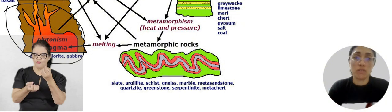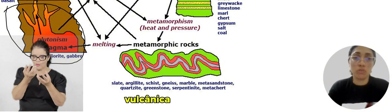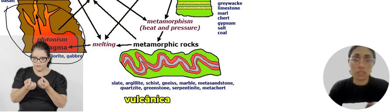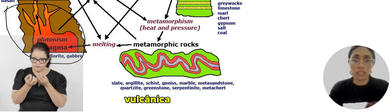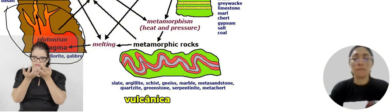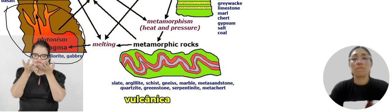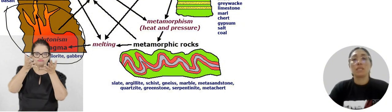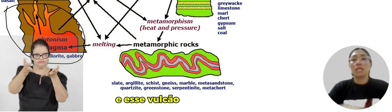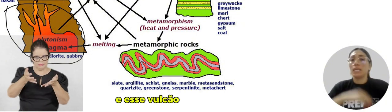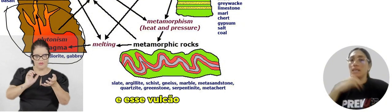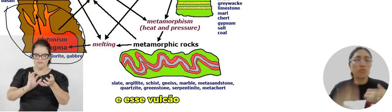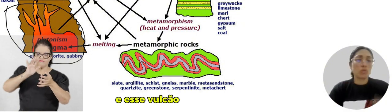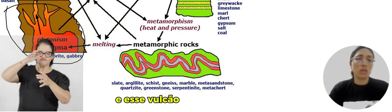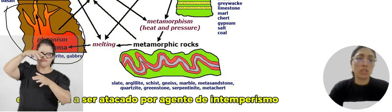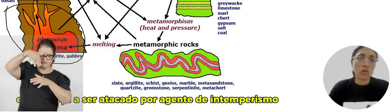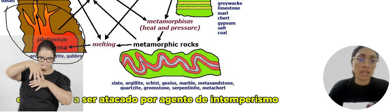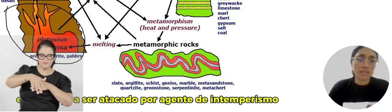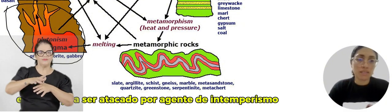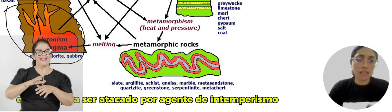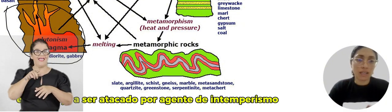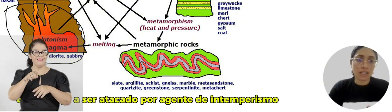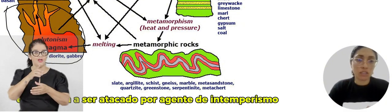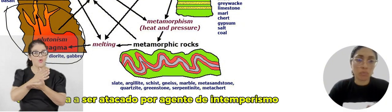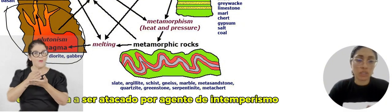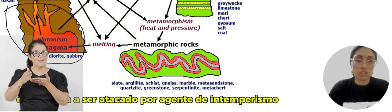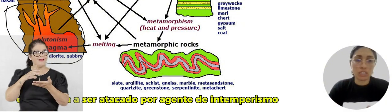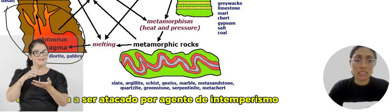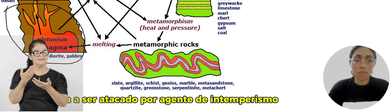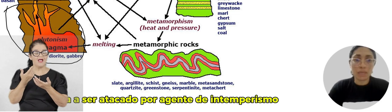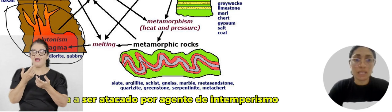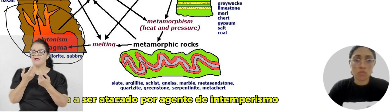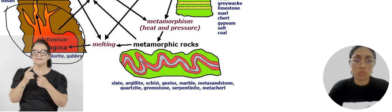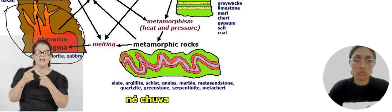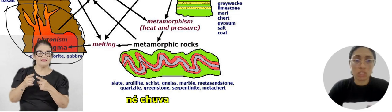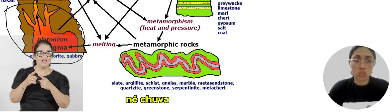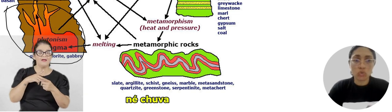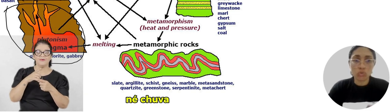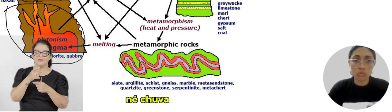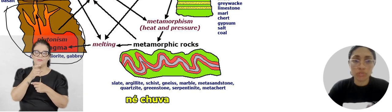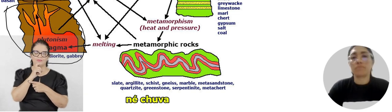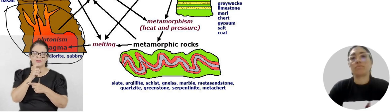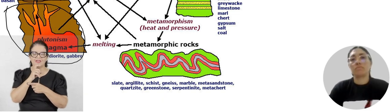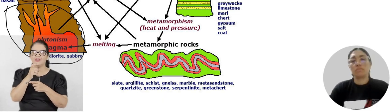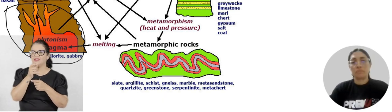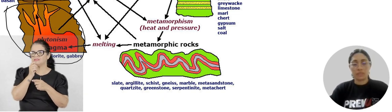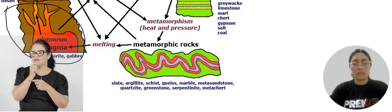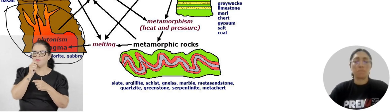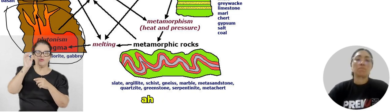vulcânica. E esse vulcão, ele começa a ser atacado por agentes de intemperismo. Chuva.